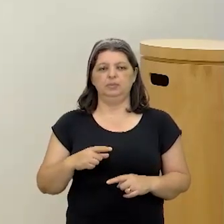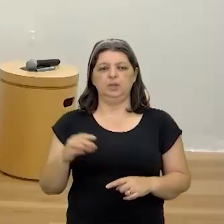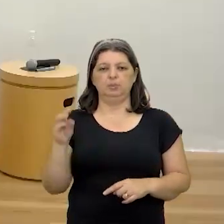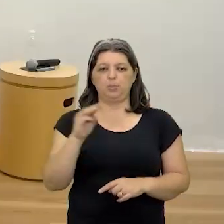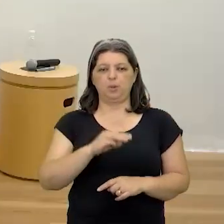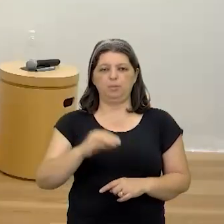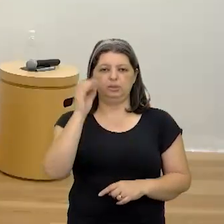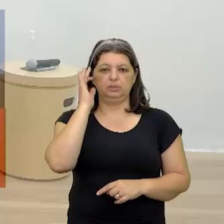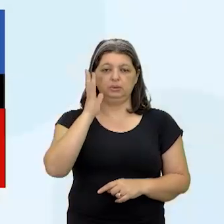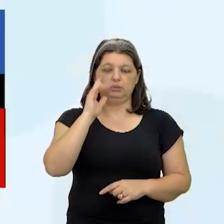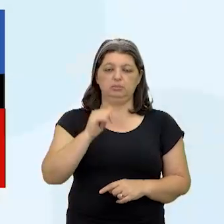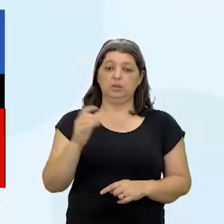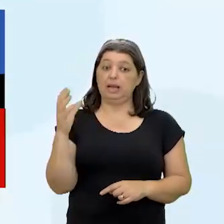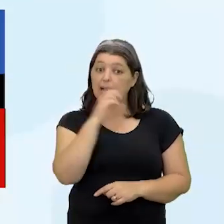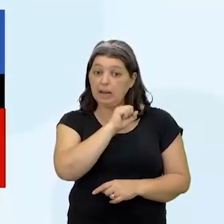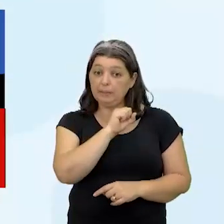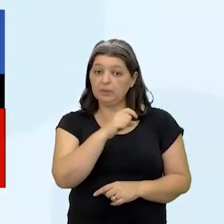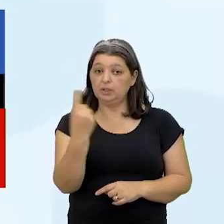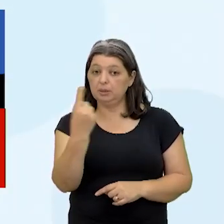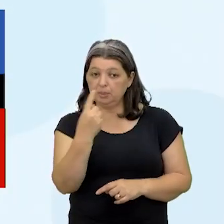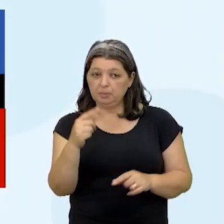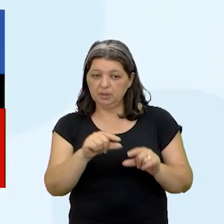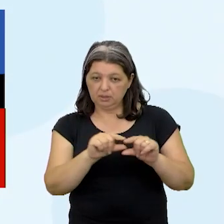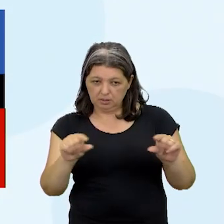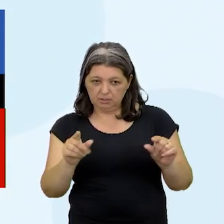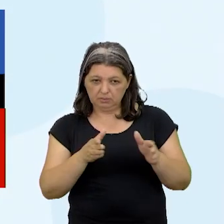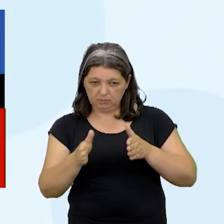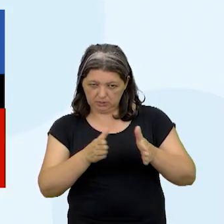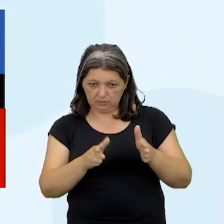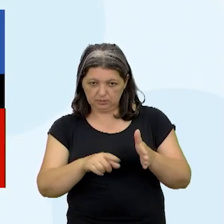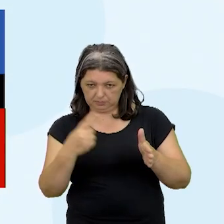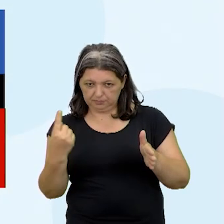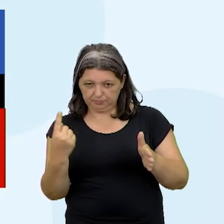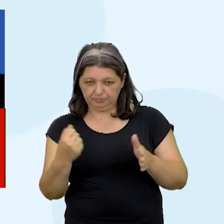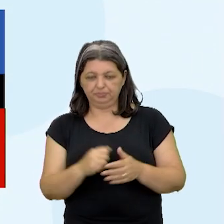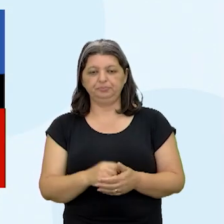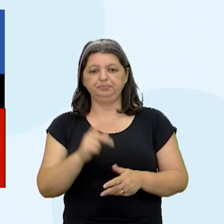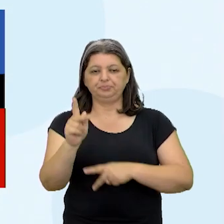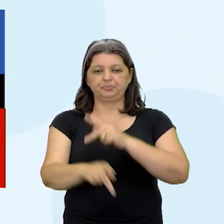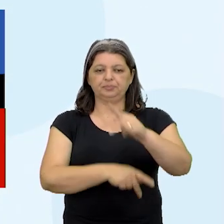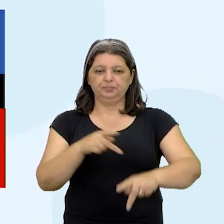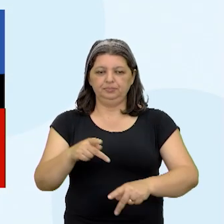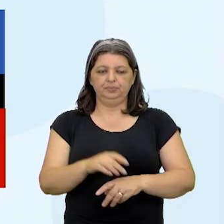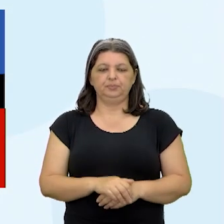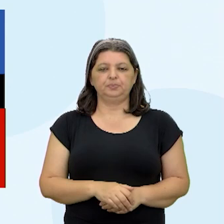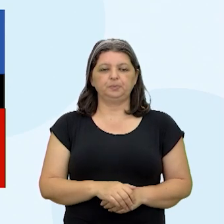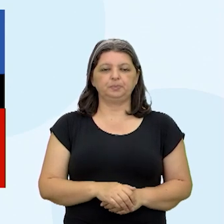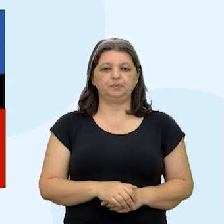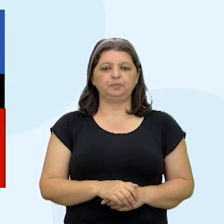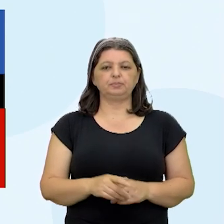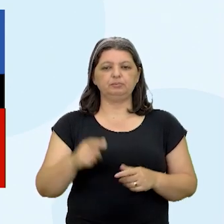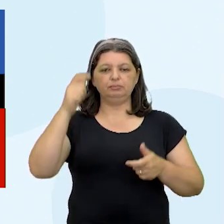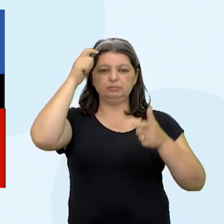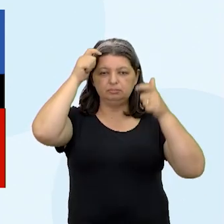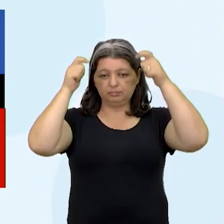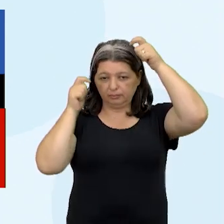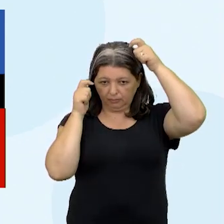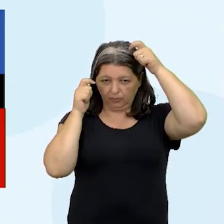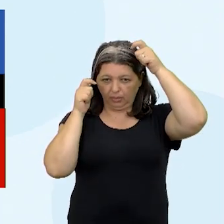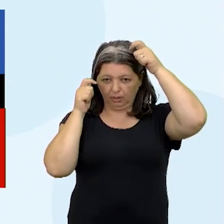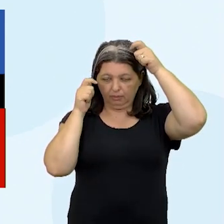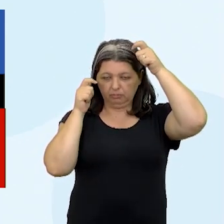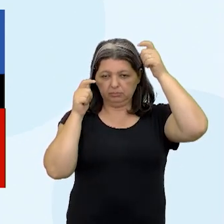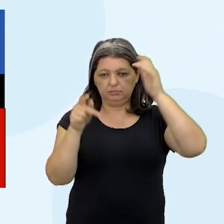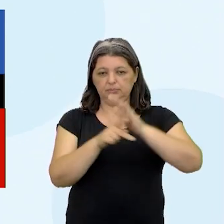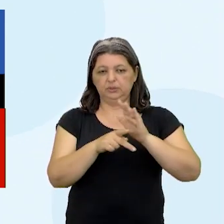cabeção. Olha lá, rapidinho, a primeira fase da Revolução Cubana foi popular, onde o Fidel desmonta as máfias,